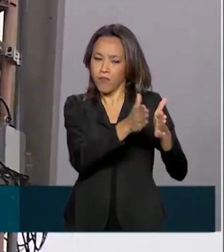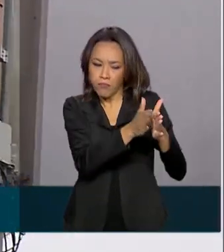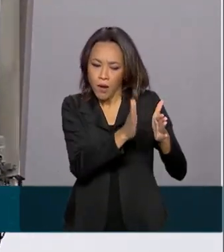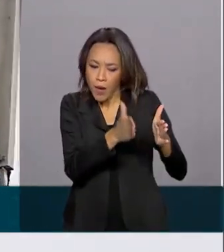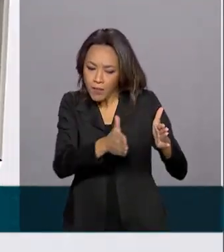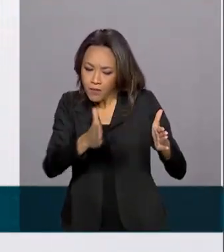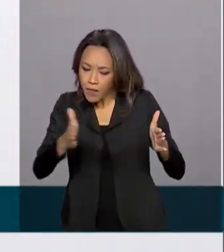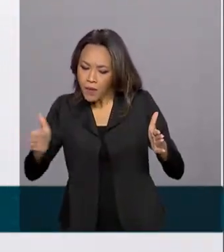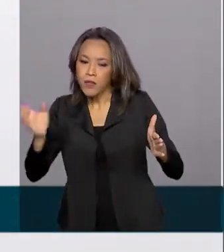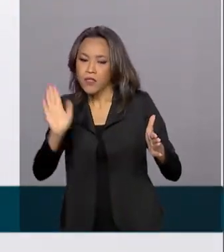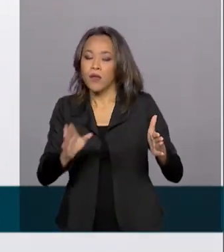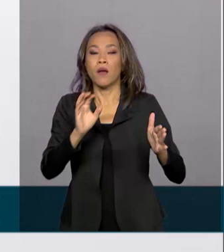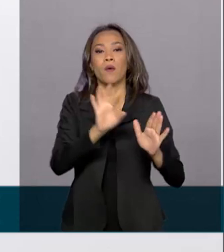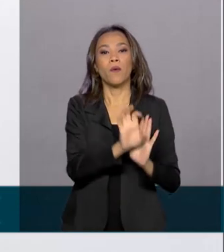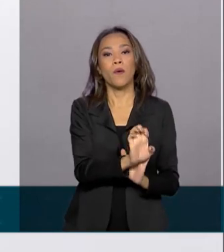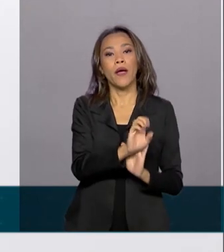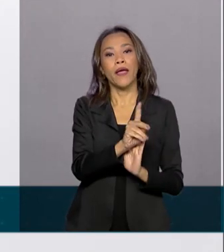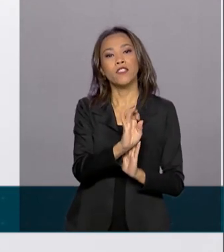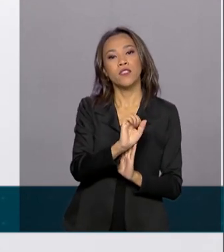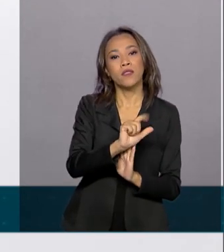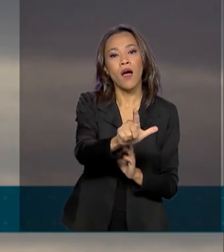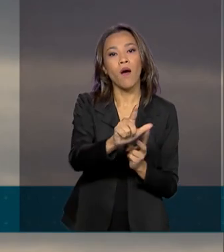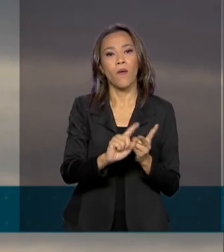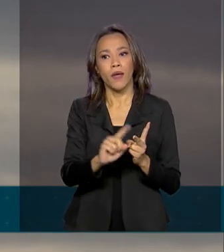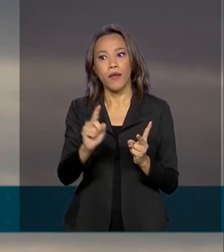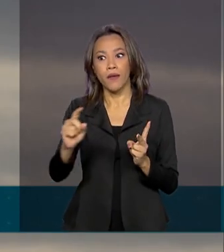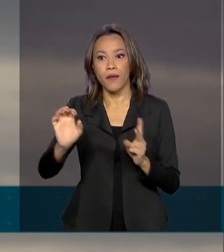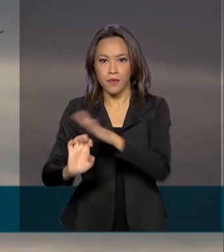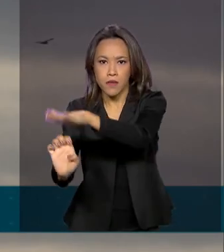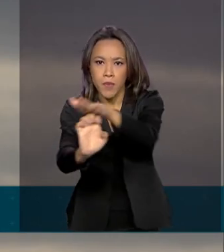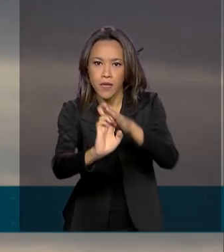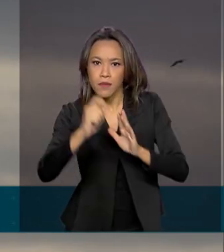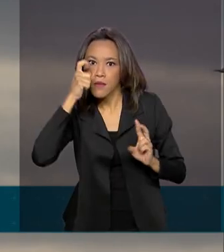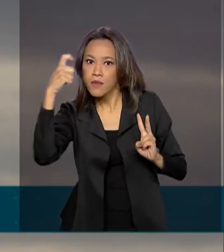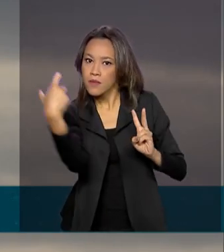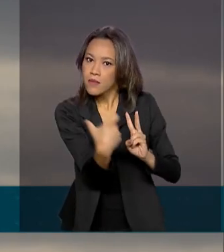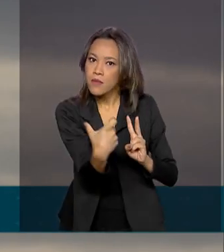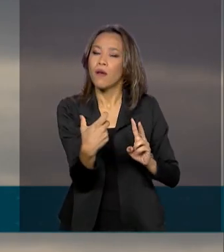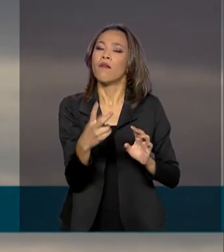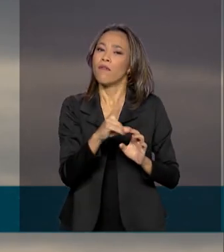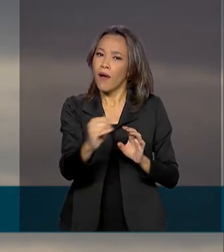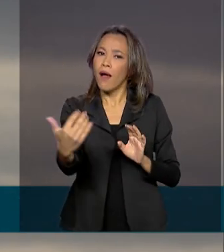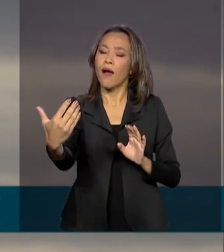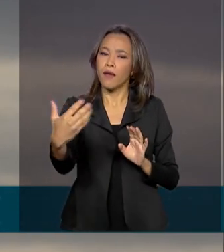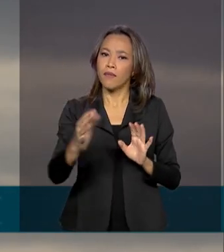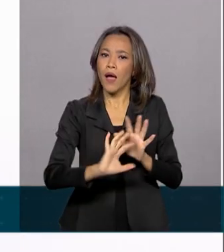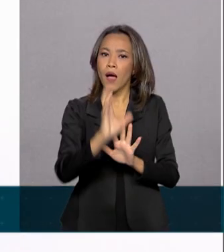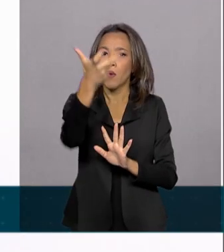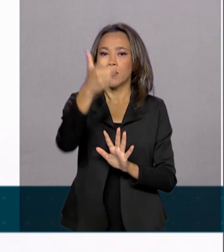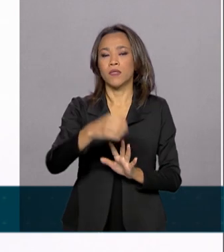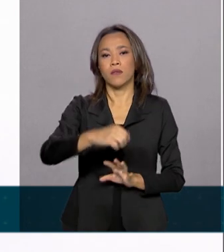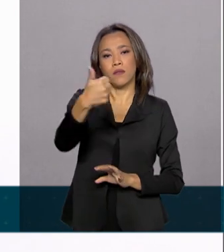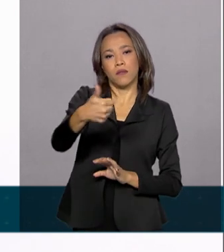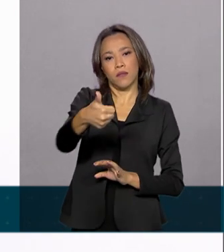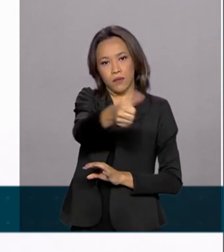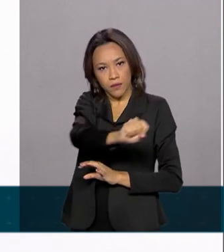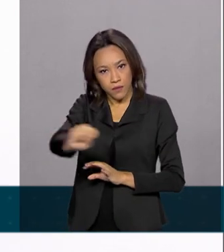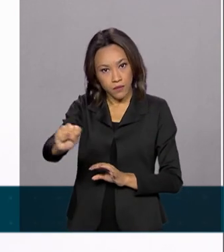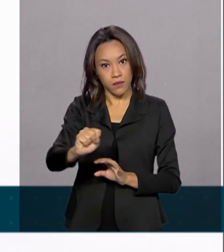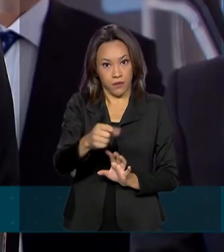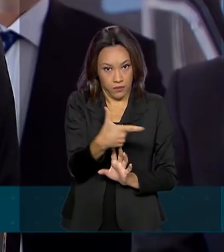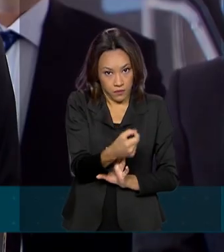O edital e os lances das empresas interessadas em operar o 5G no país devem acontecer ainda no primeiro semestre de